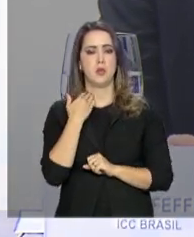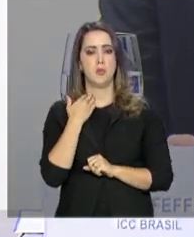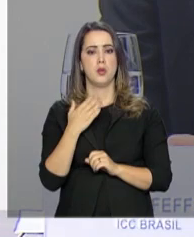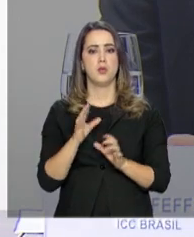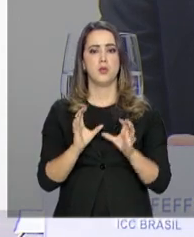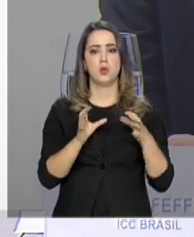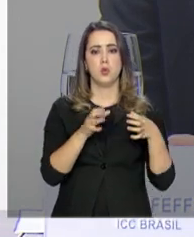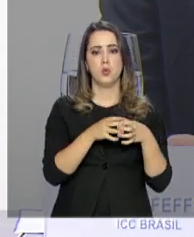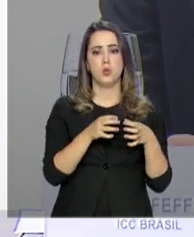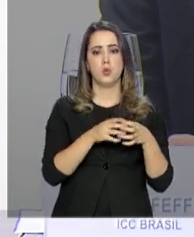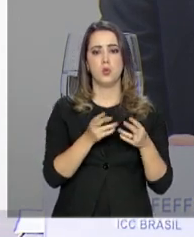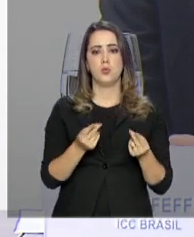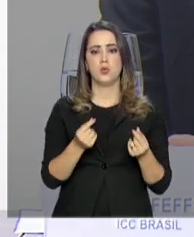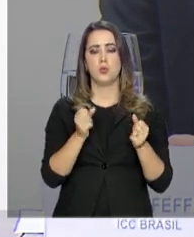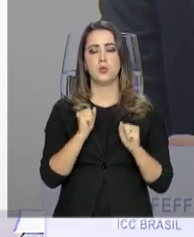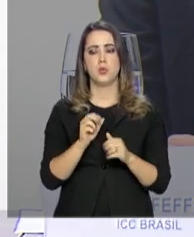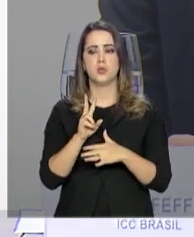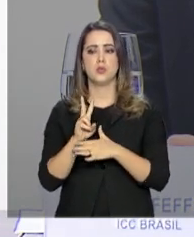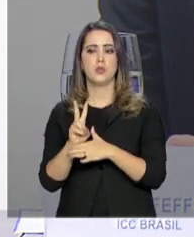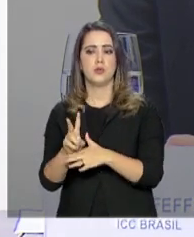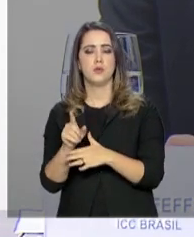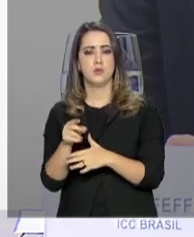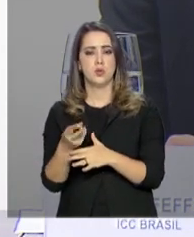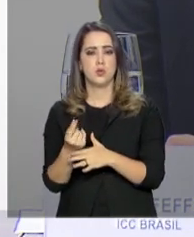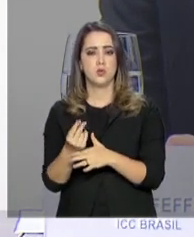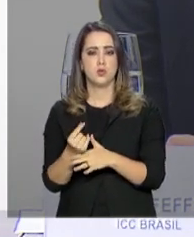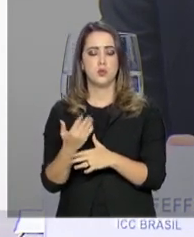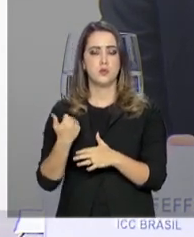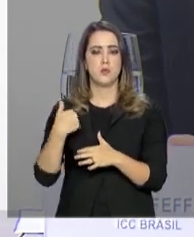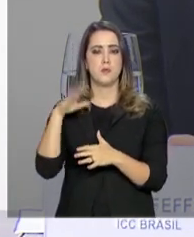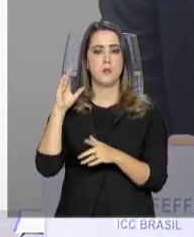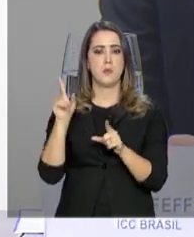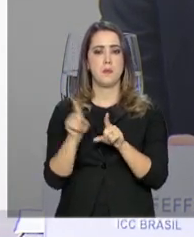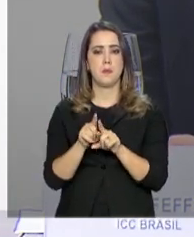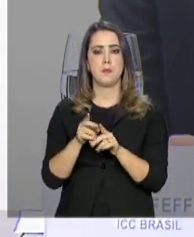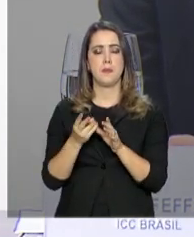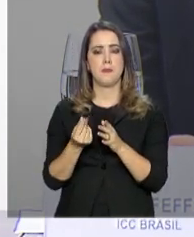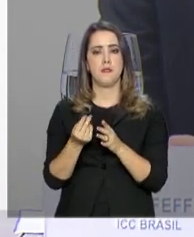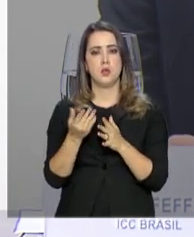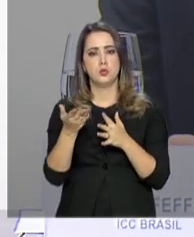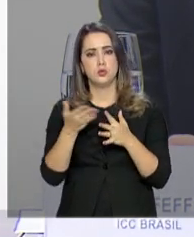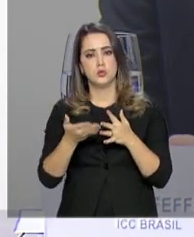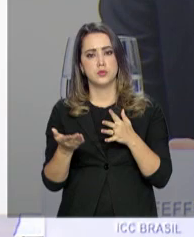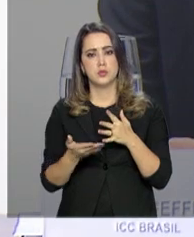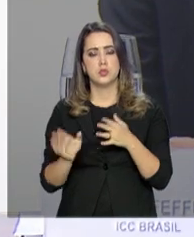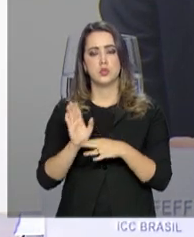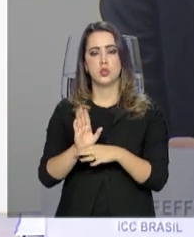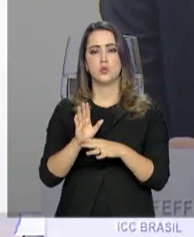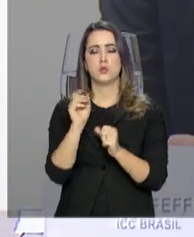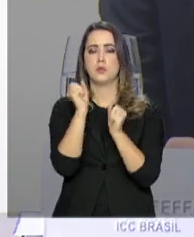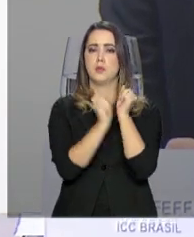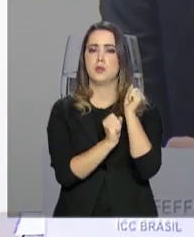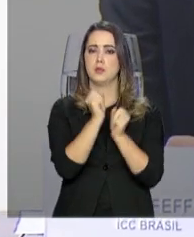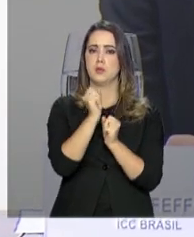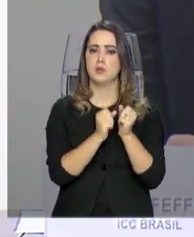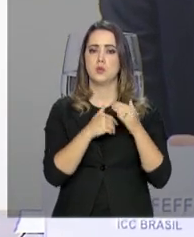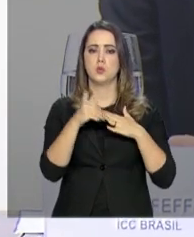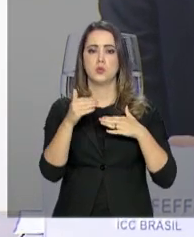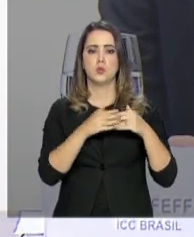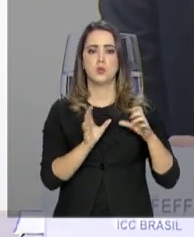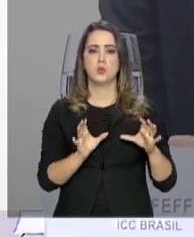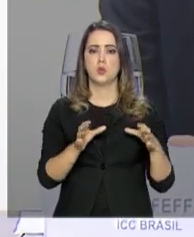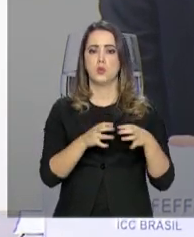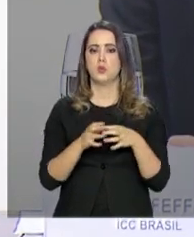possam oferecer crédito e mecanismos adicionais de financiabilidade para o apoio das indústrias de qualquer